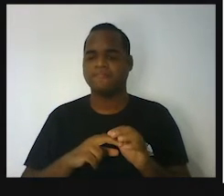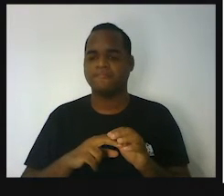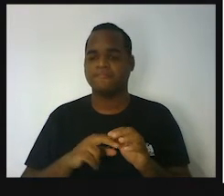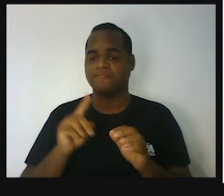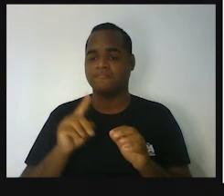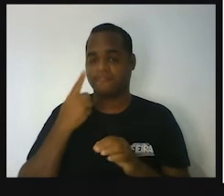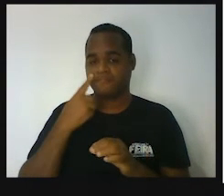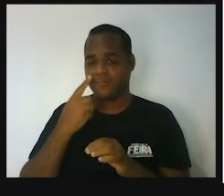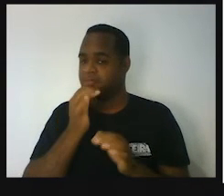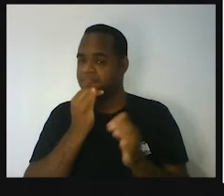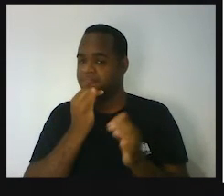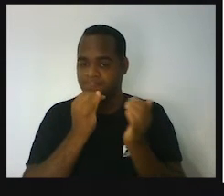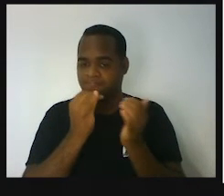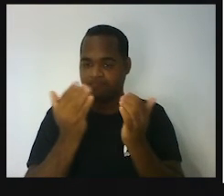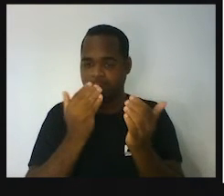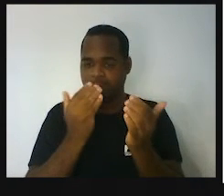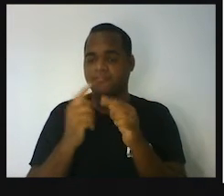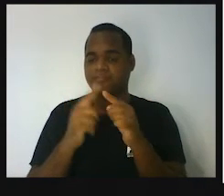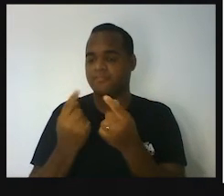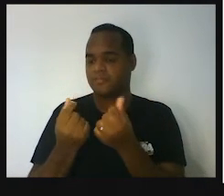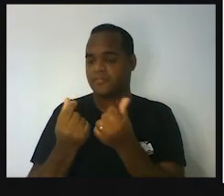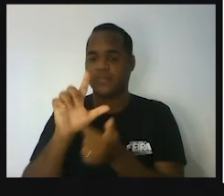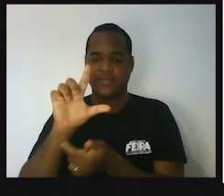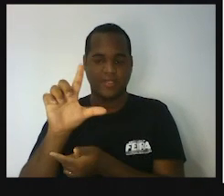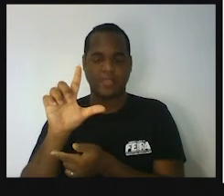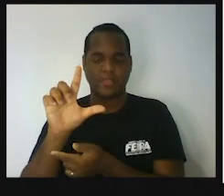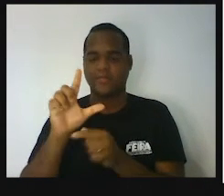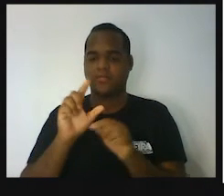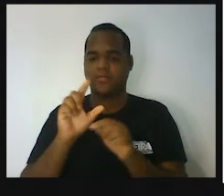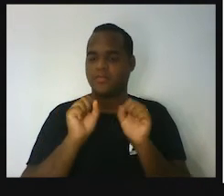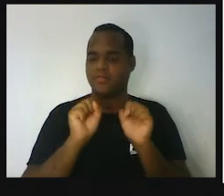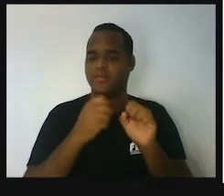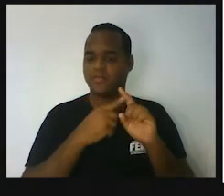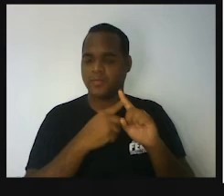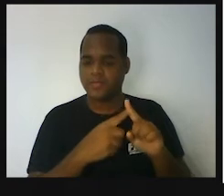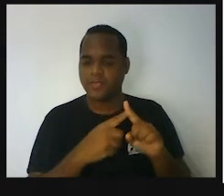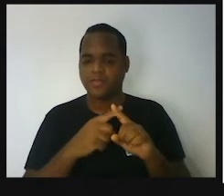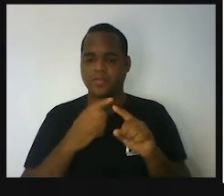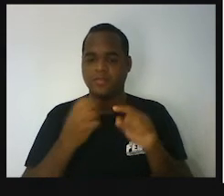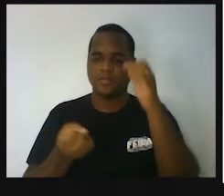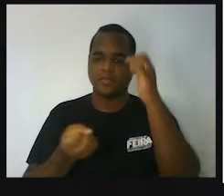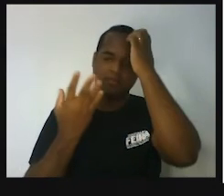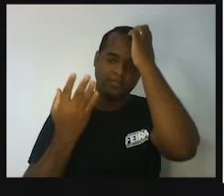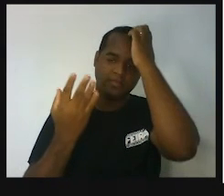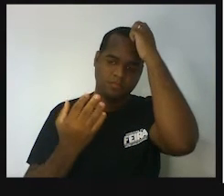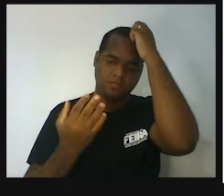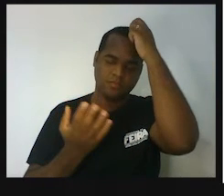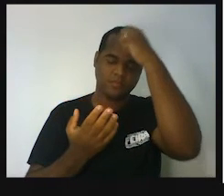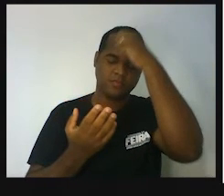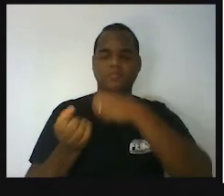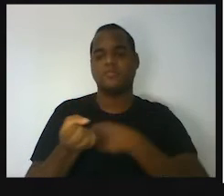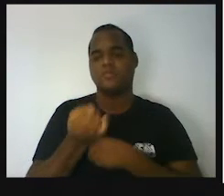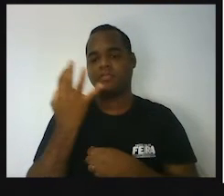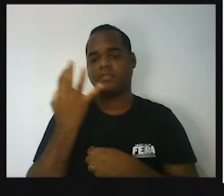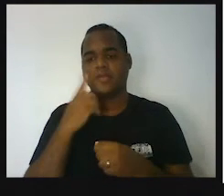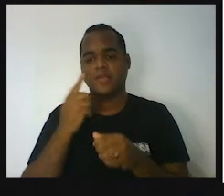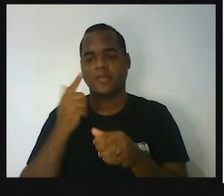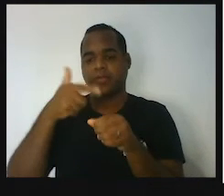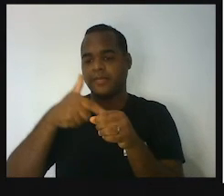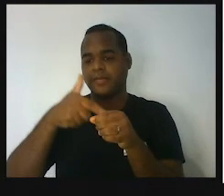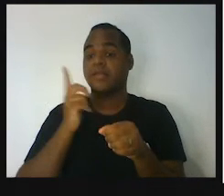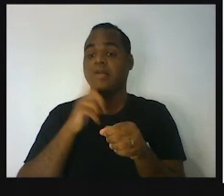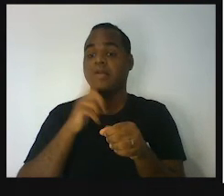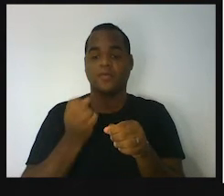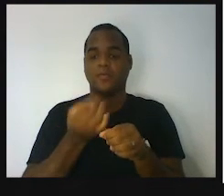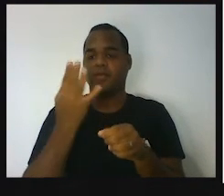o preço do litro, multiplicar pela quantidade que ele abasteceu, isso tem que ser